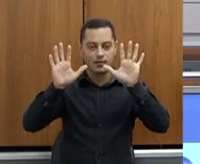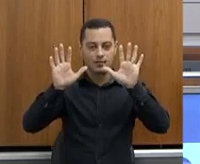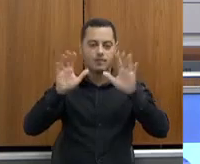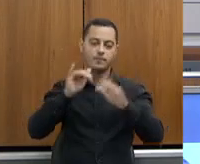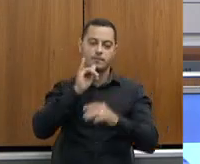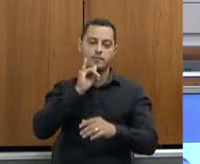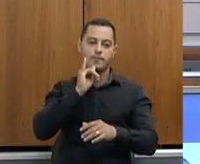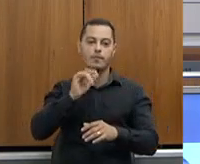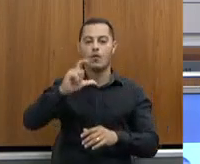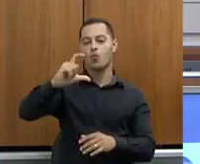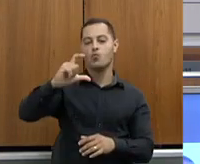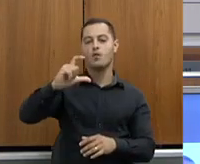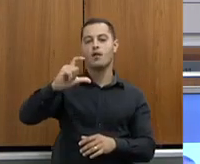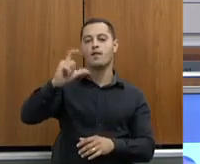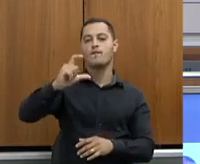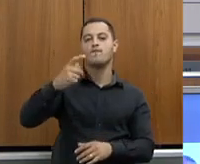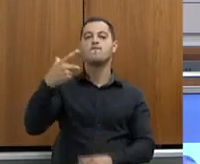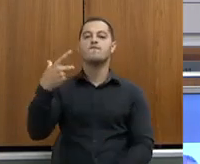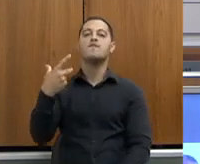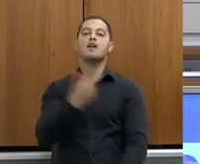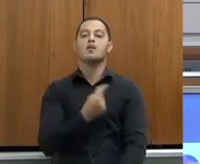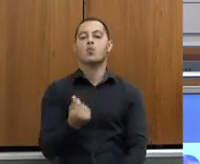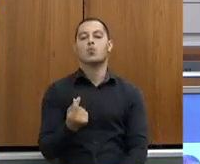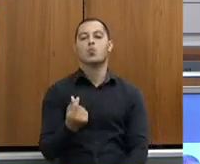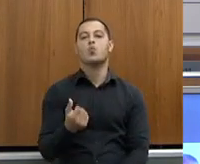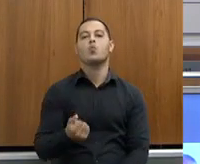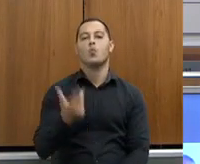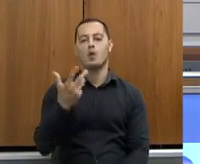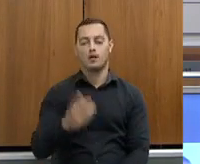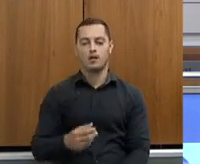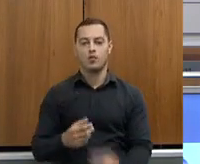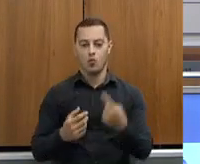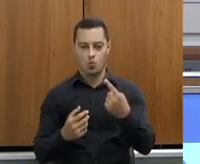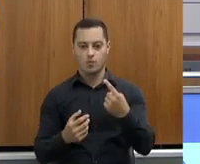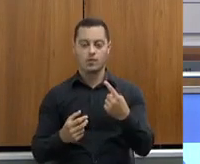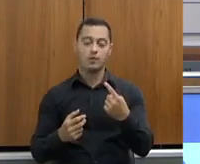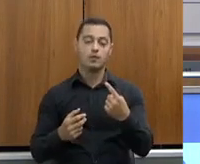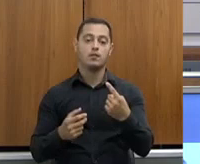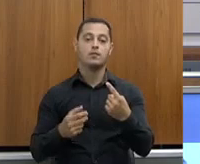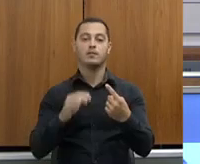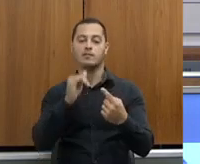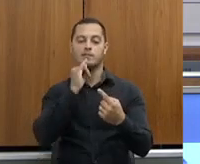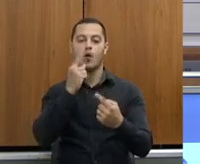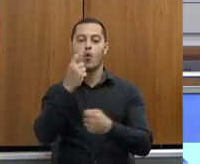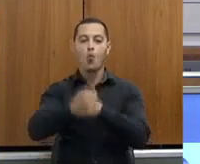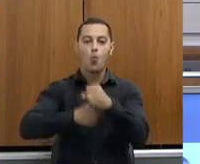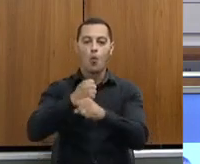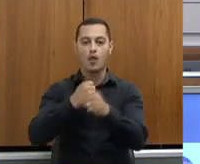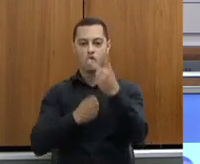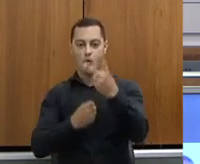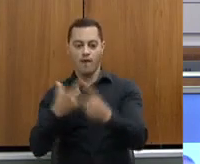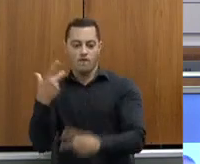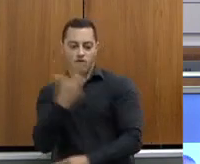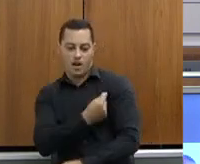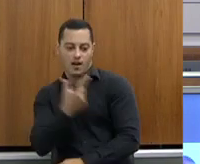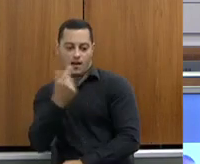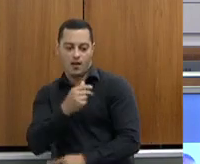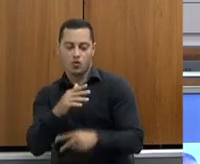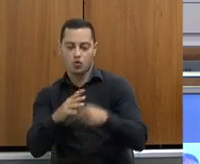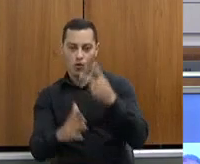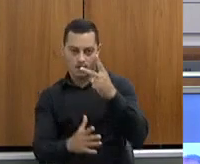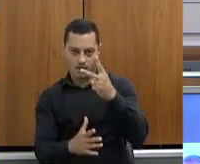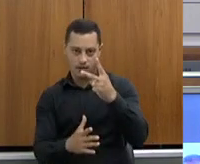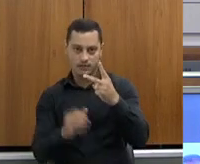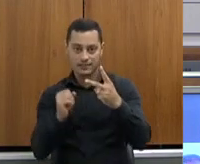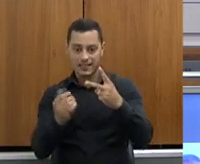quanto custa uma dose de vacina? Considerando duas doses por ano, quanto a retirada da vacina significará de